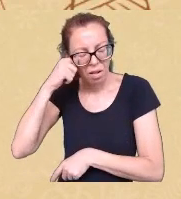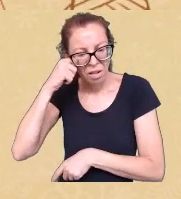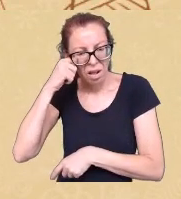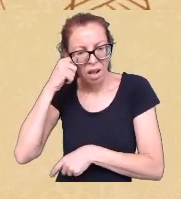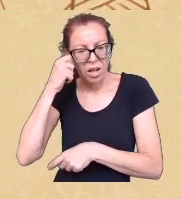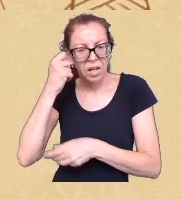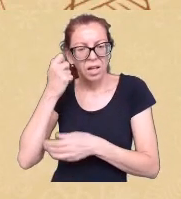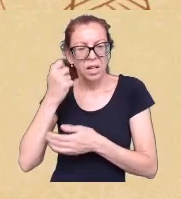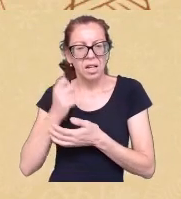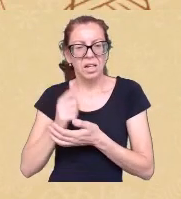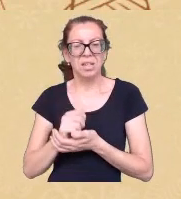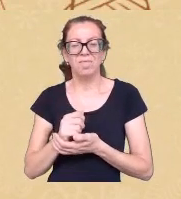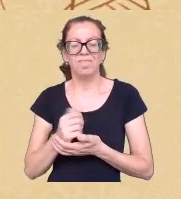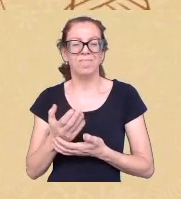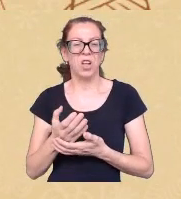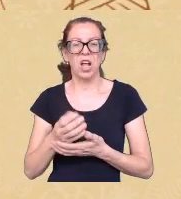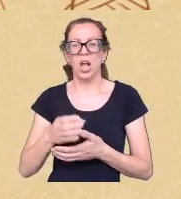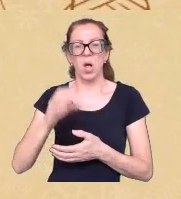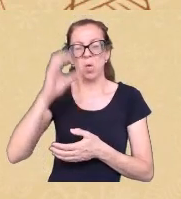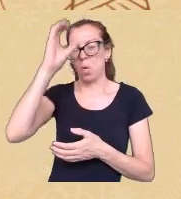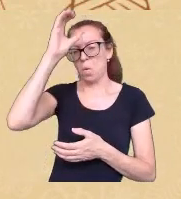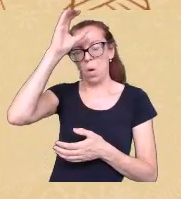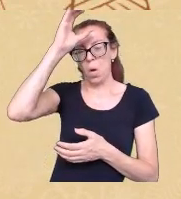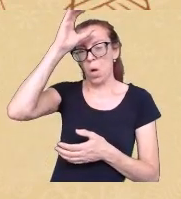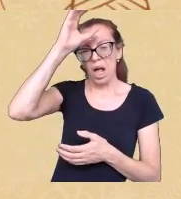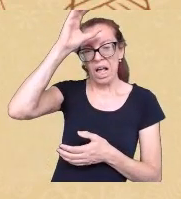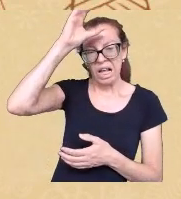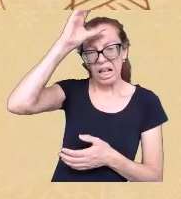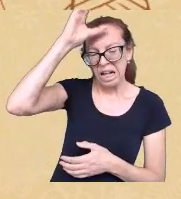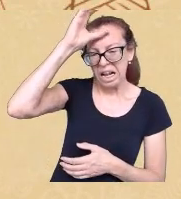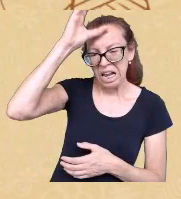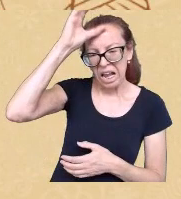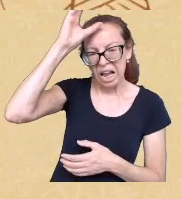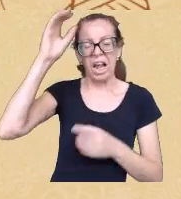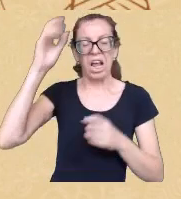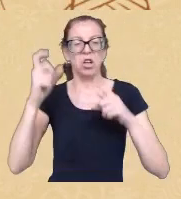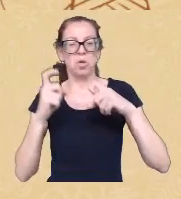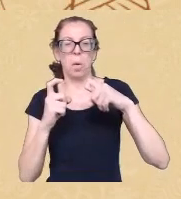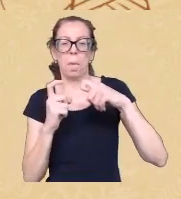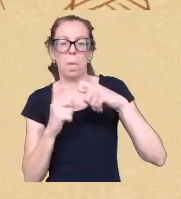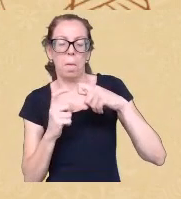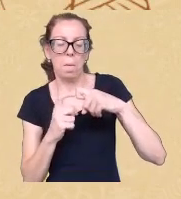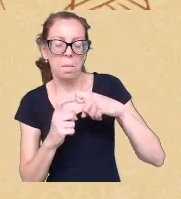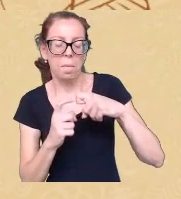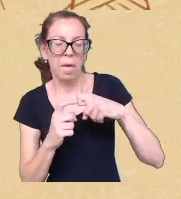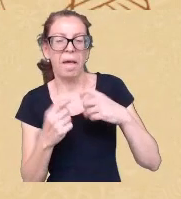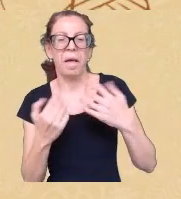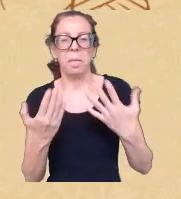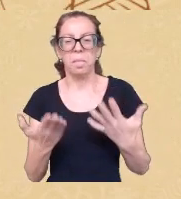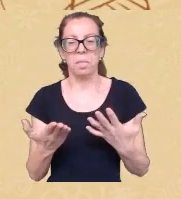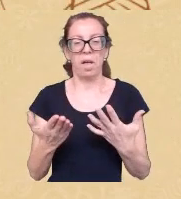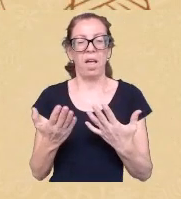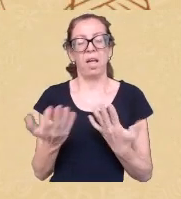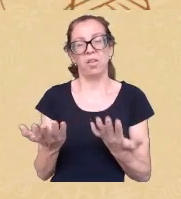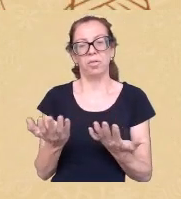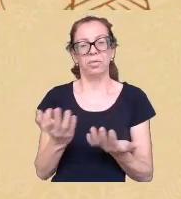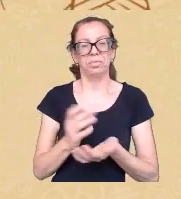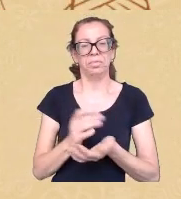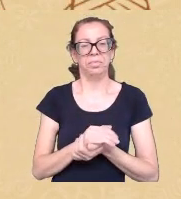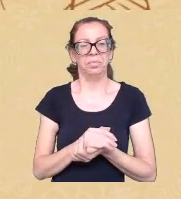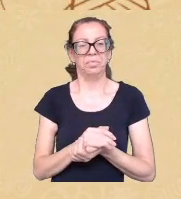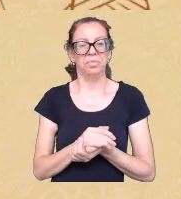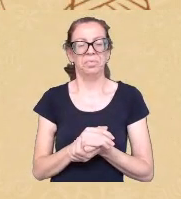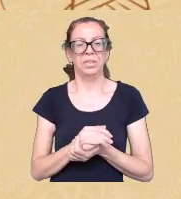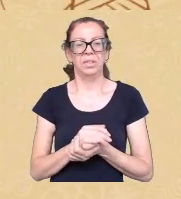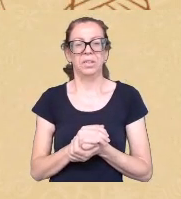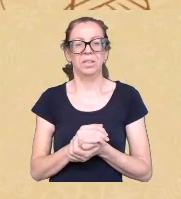clientes nos consultórios não eram motivo de estudos da psicologia e muito eu